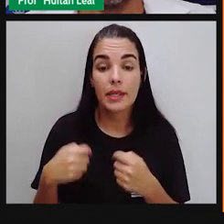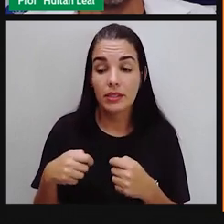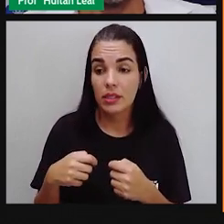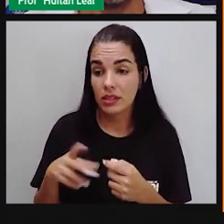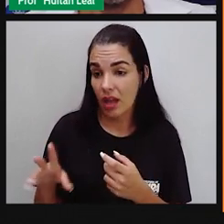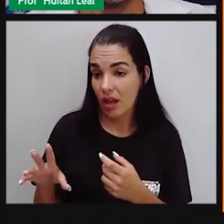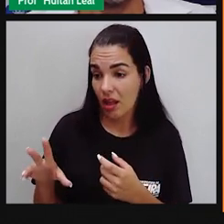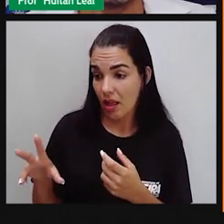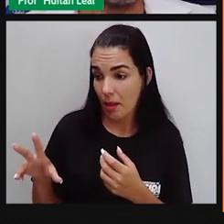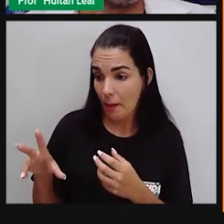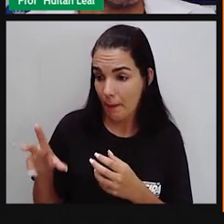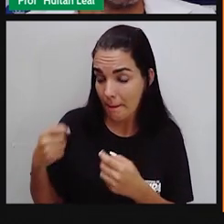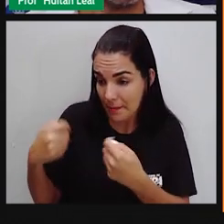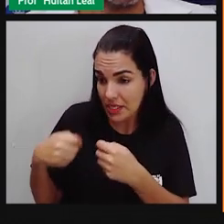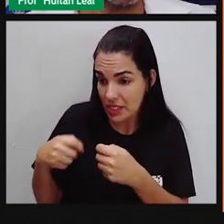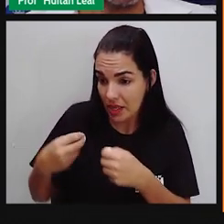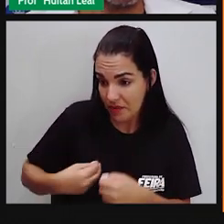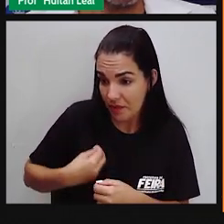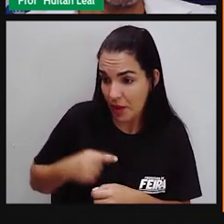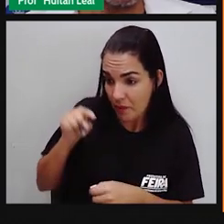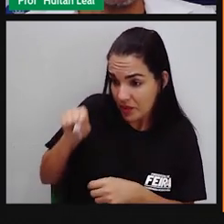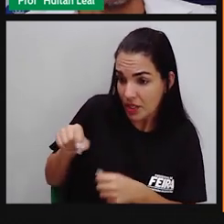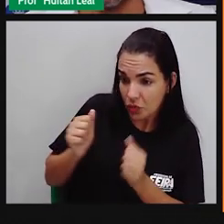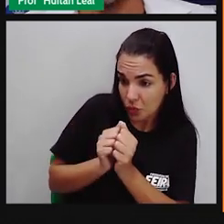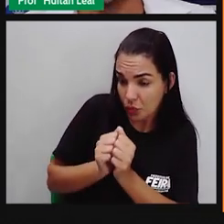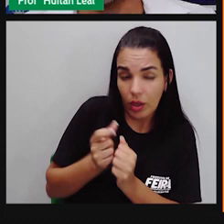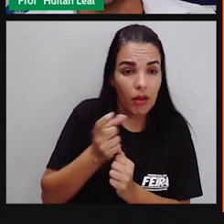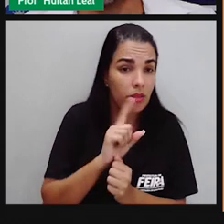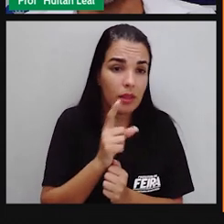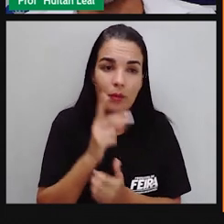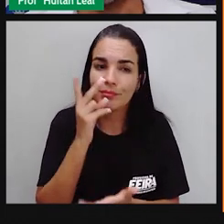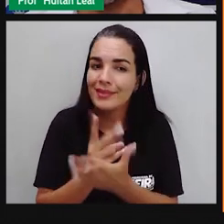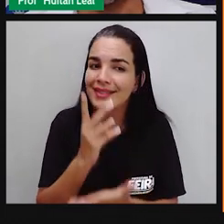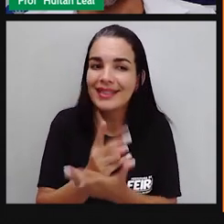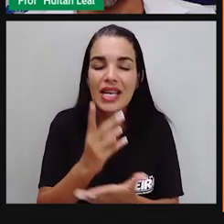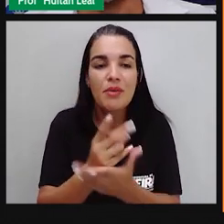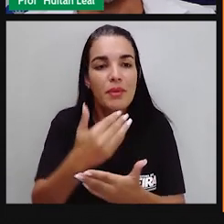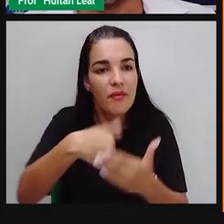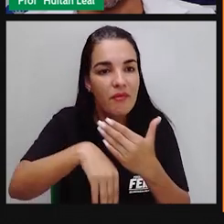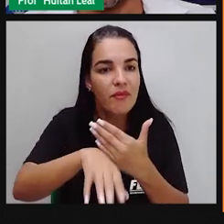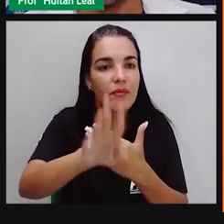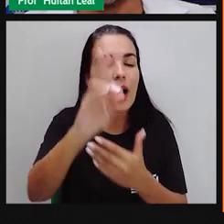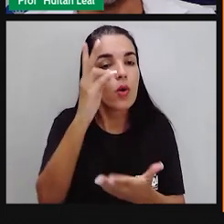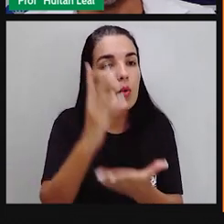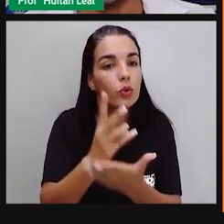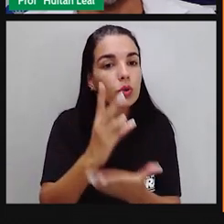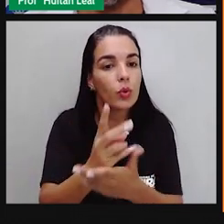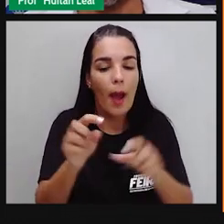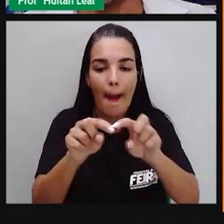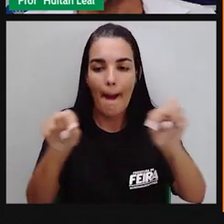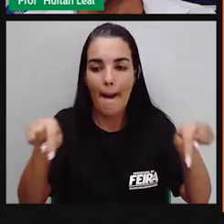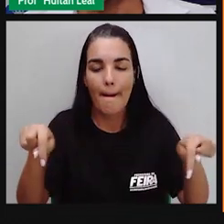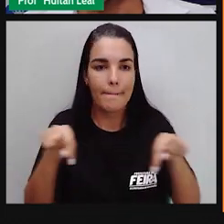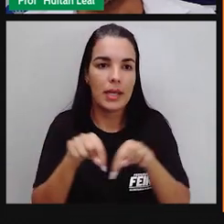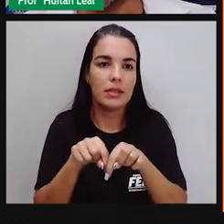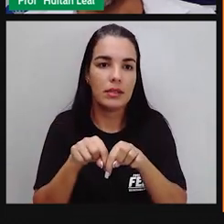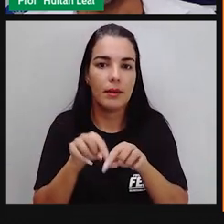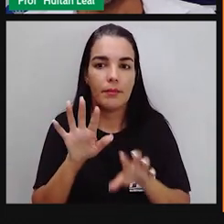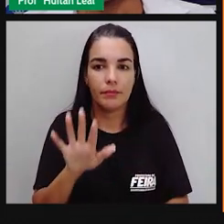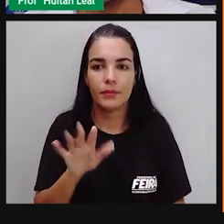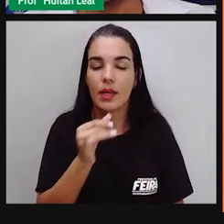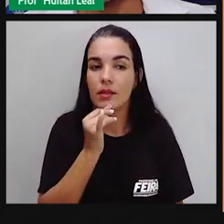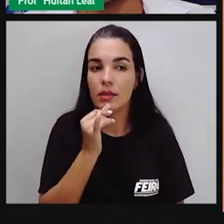você ir embora daqui, a mesa continua aqui. Já o substantivo abstrato, não. O ódio,